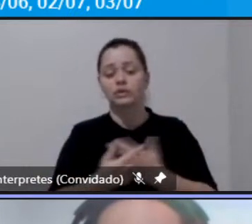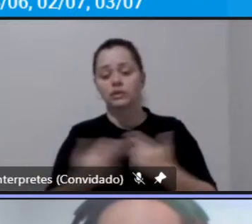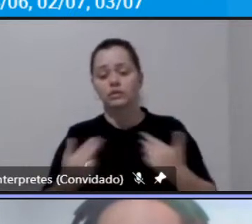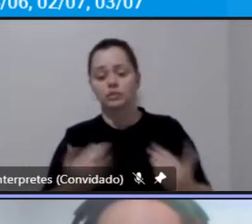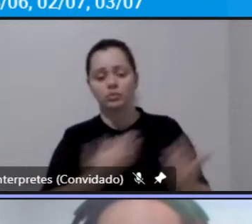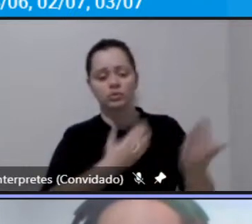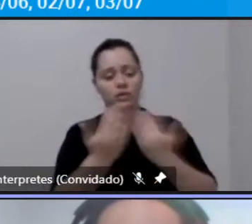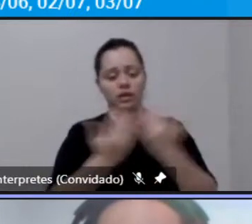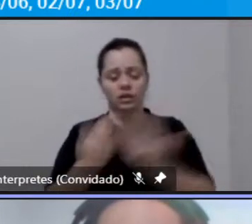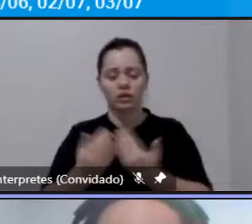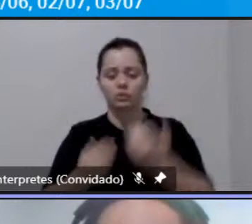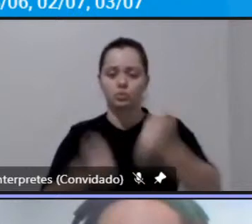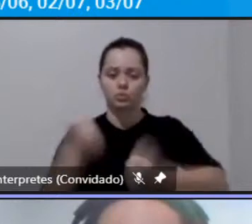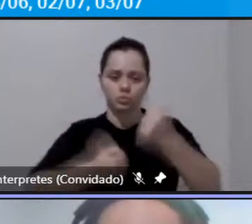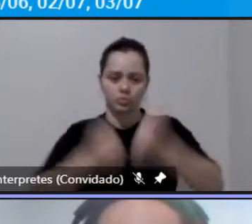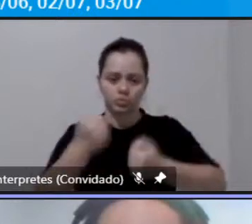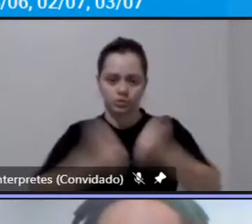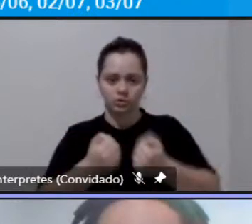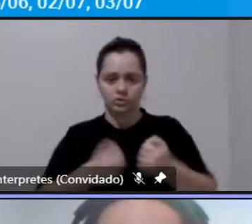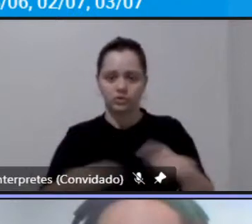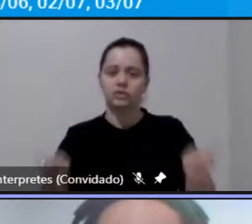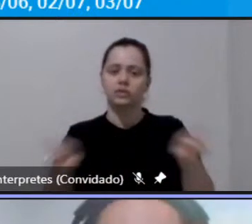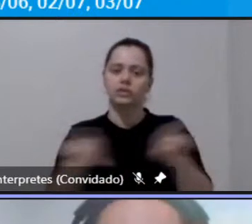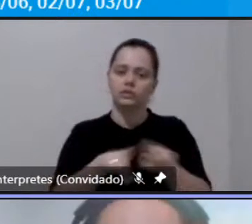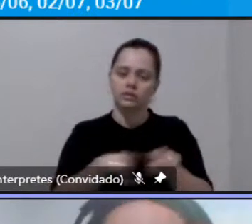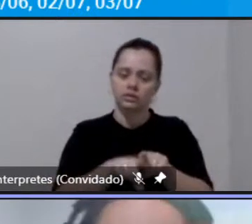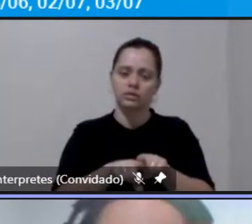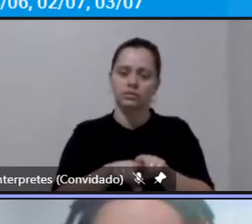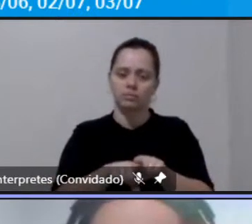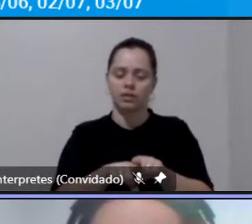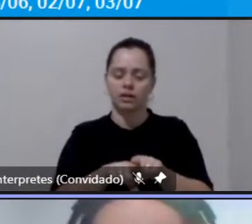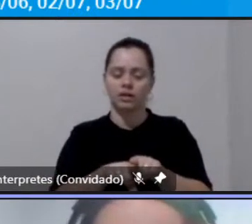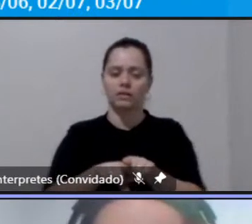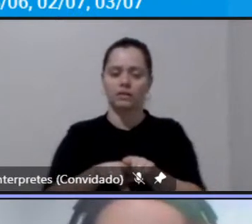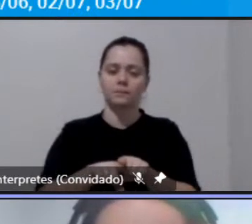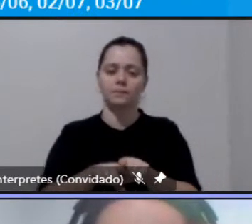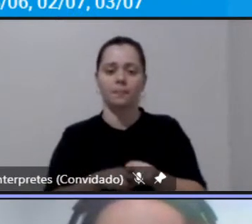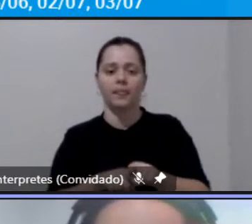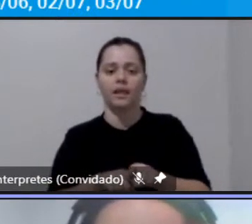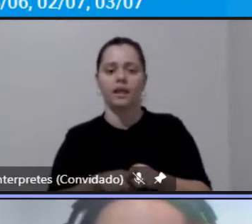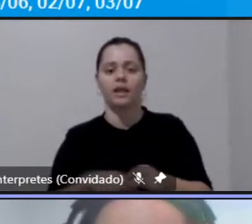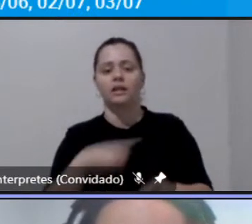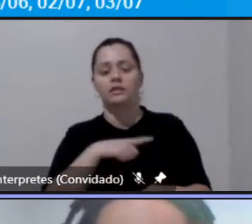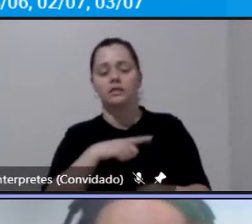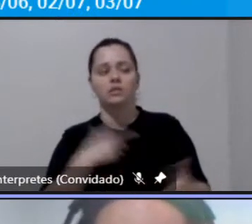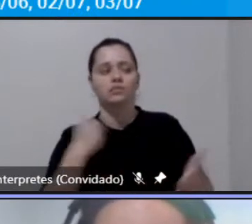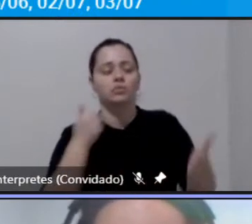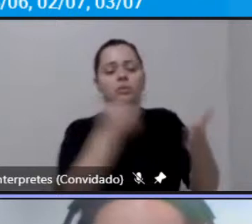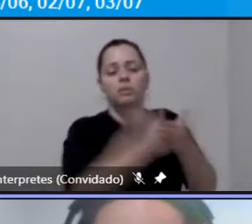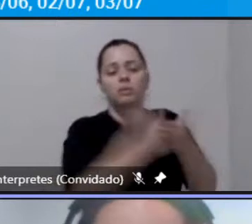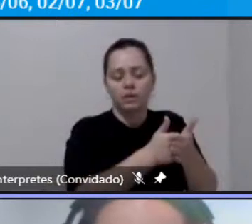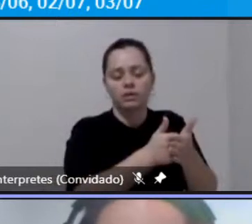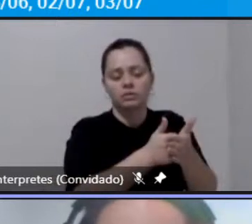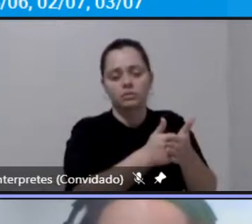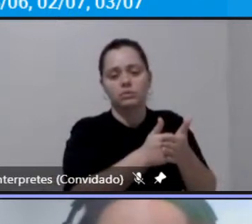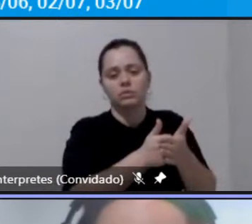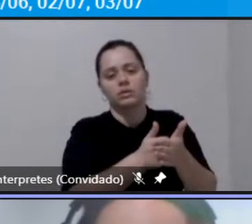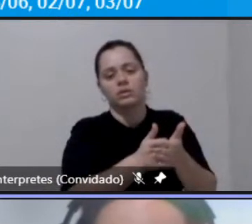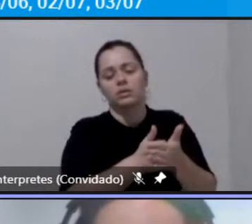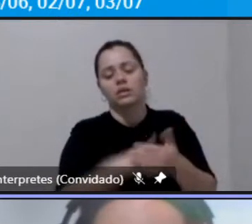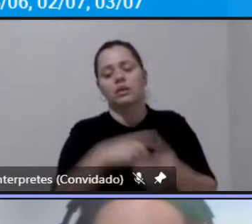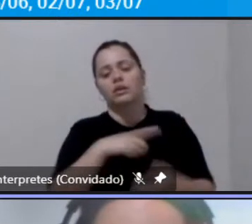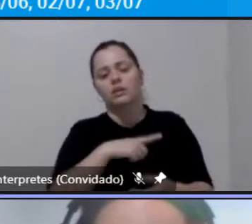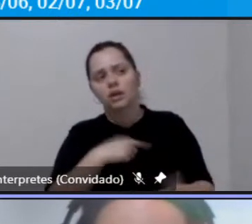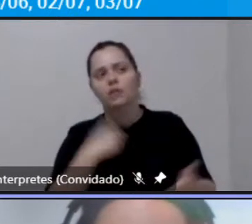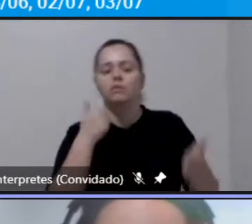coletivo também foram também tiveram bastante impacto também teve bastante